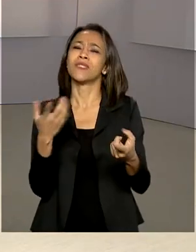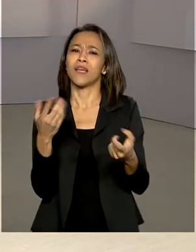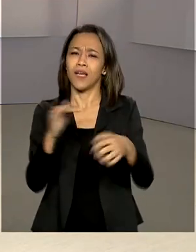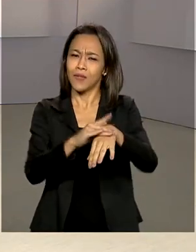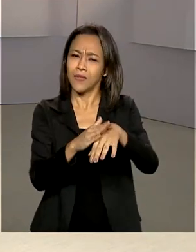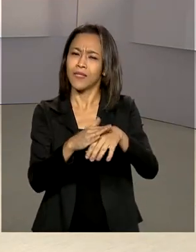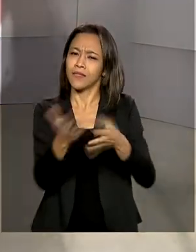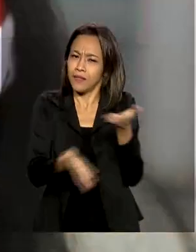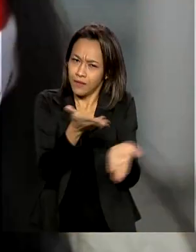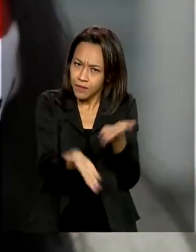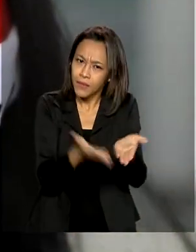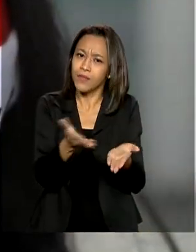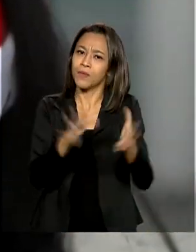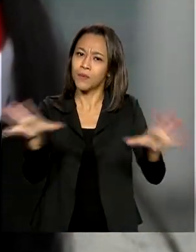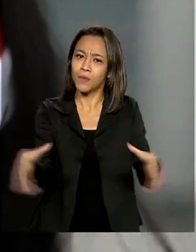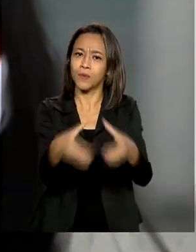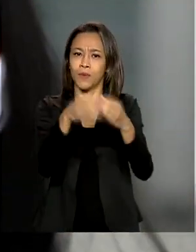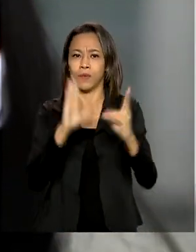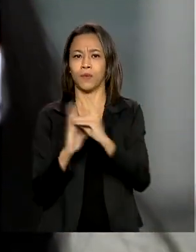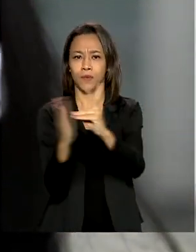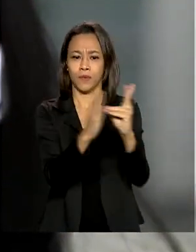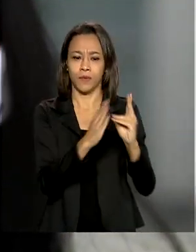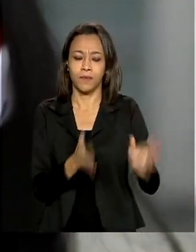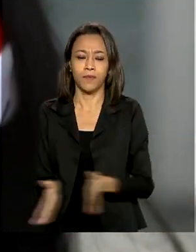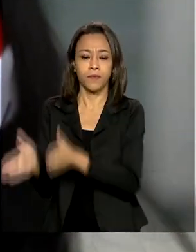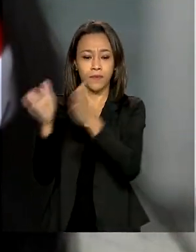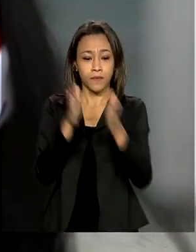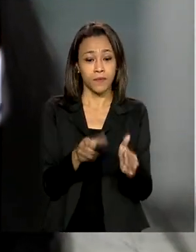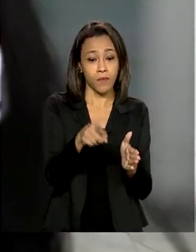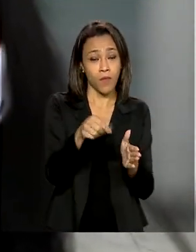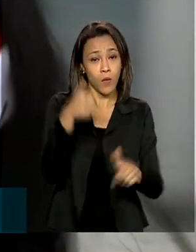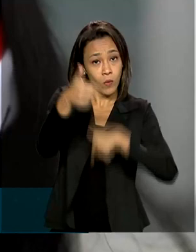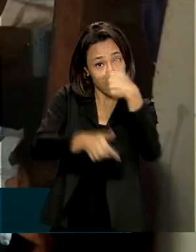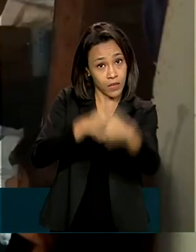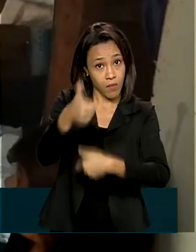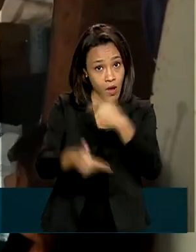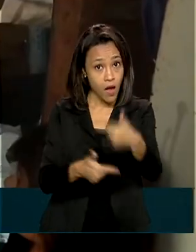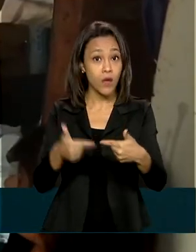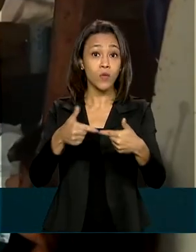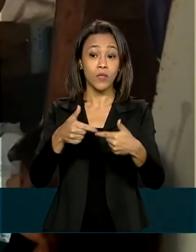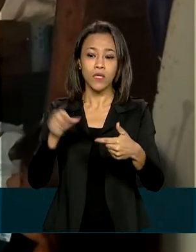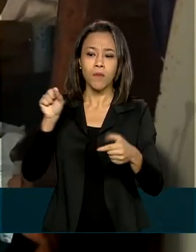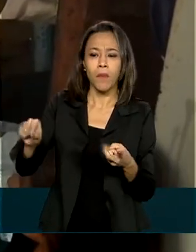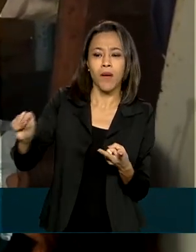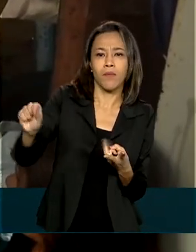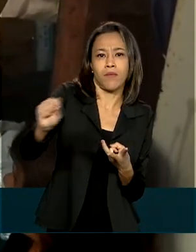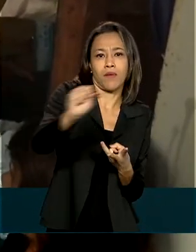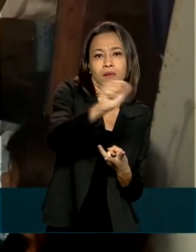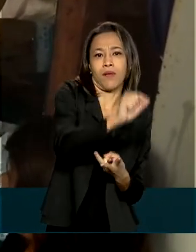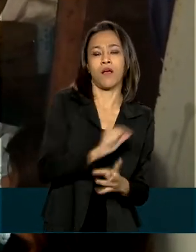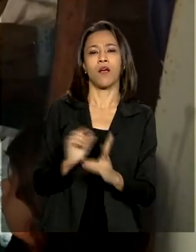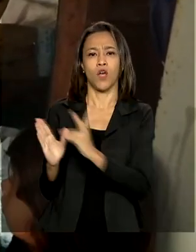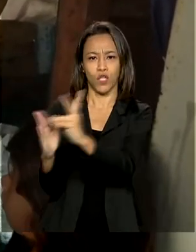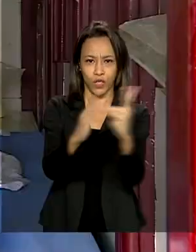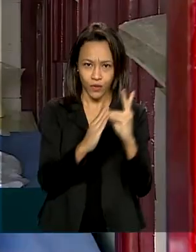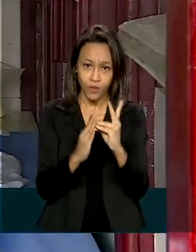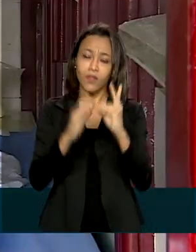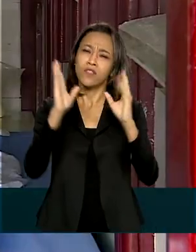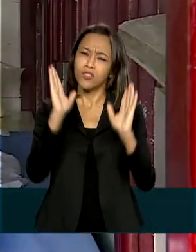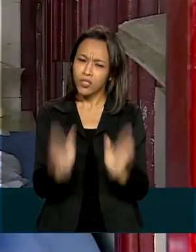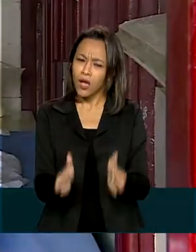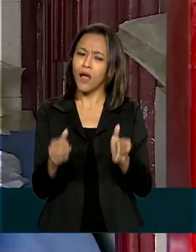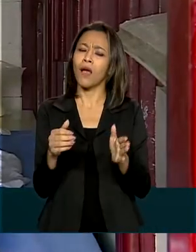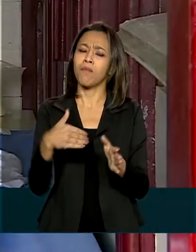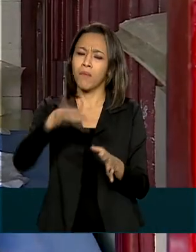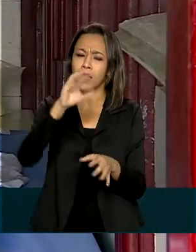da doença. O trabalho de combate ao Covid-19 em aldeias indígenas vem sendo realizado por mais de